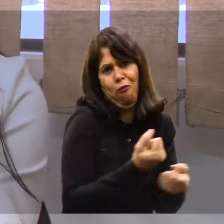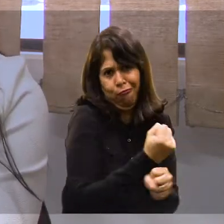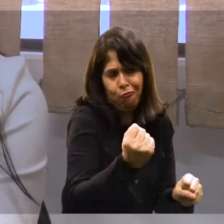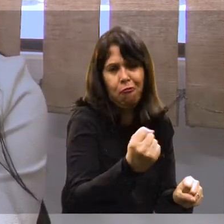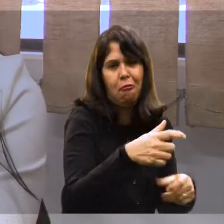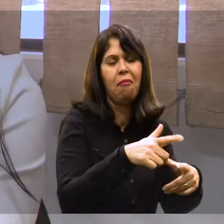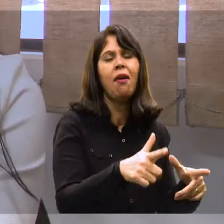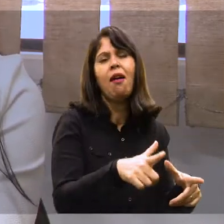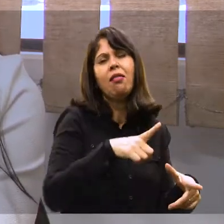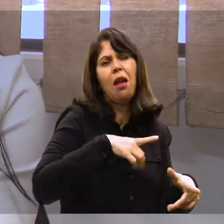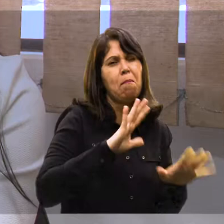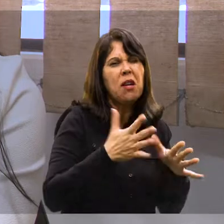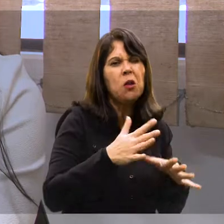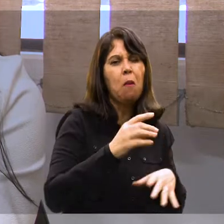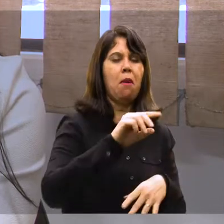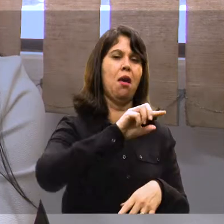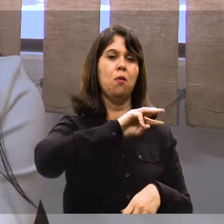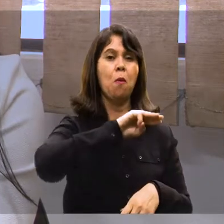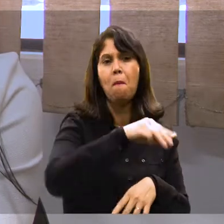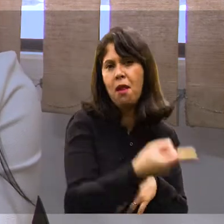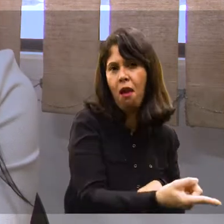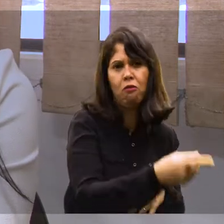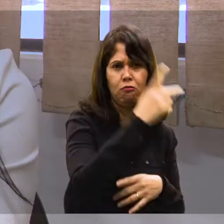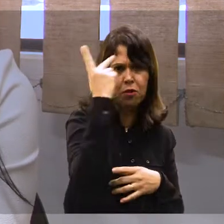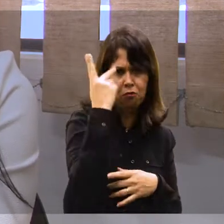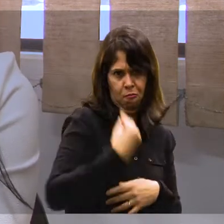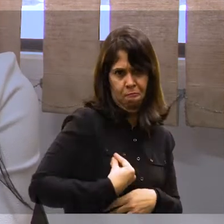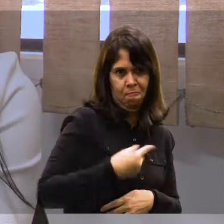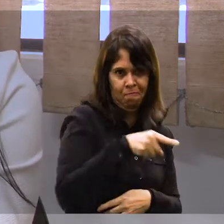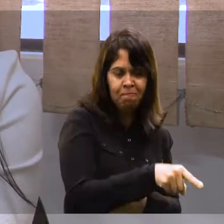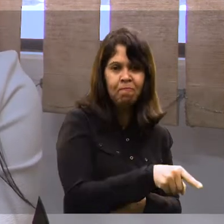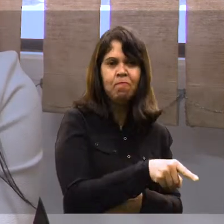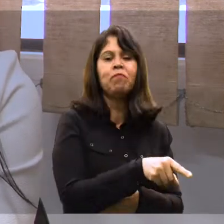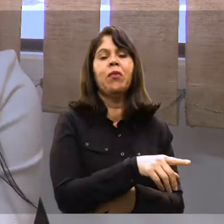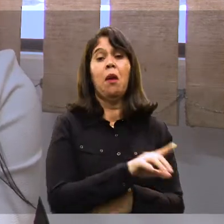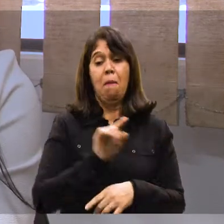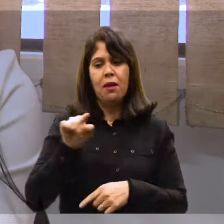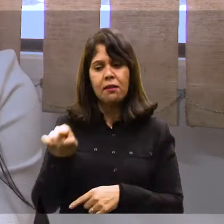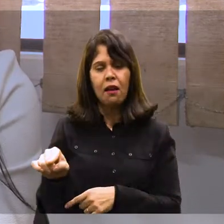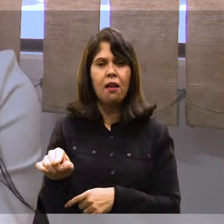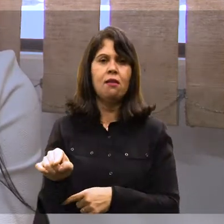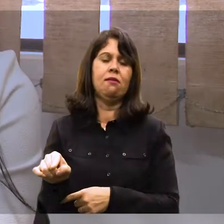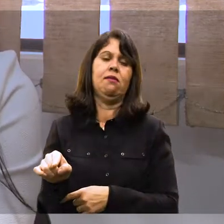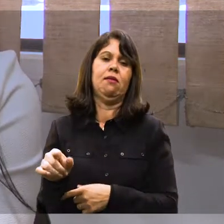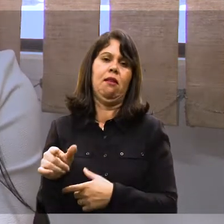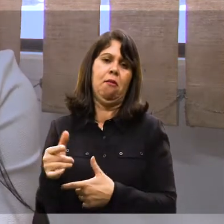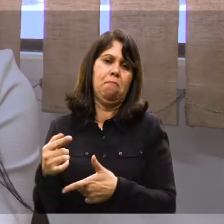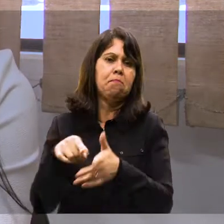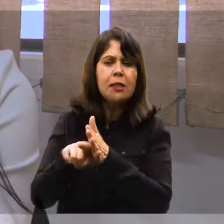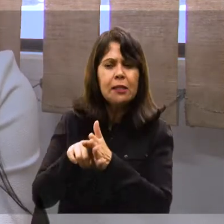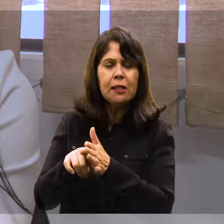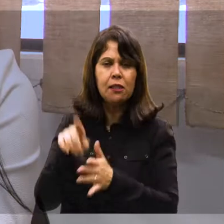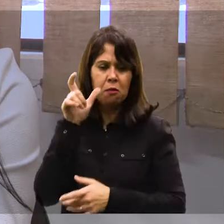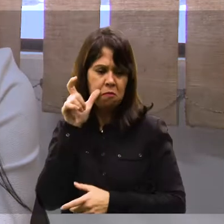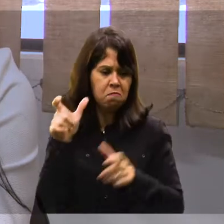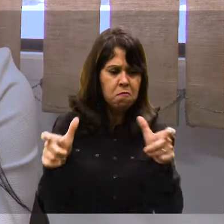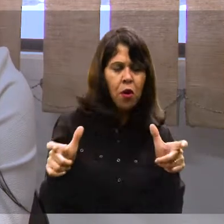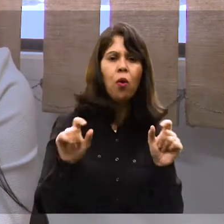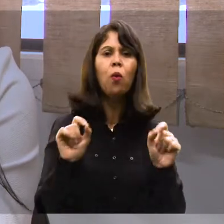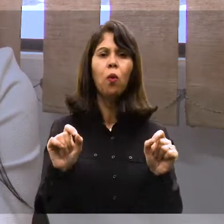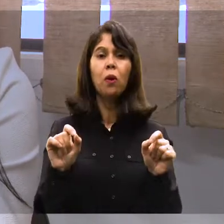cidade maior já, um milhão de habitantes. E aí, nessa pesquisa,